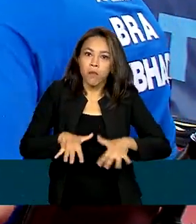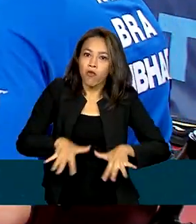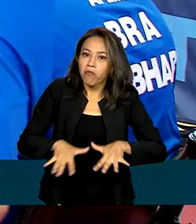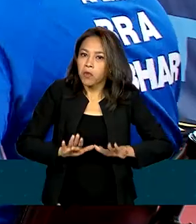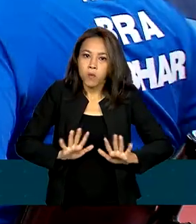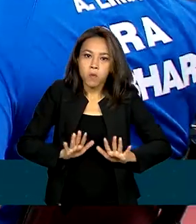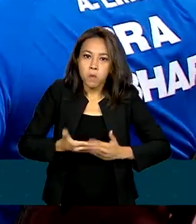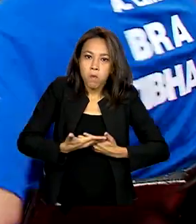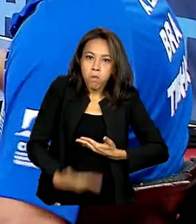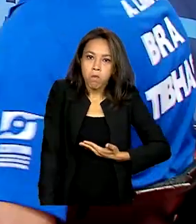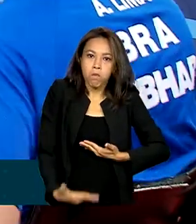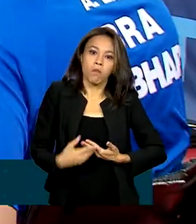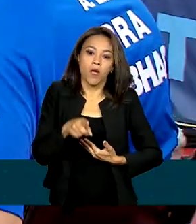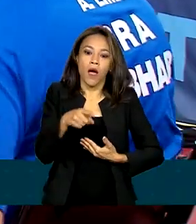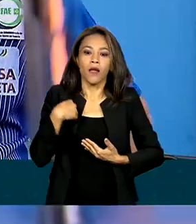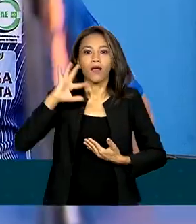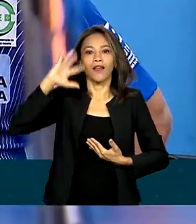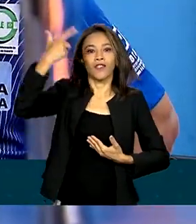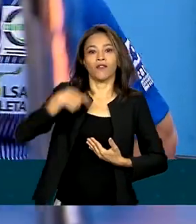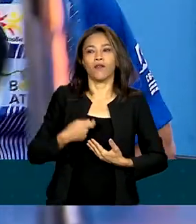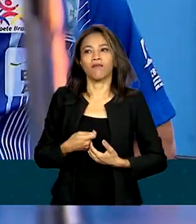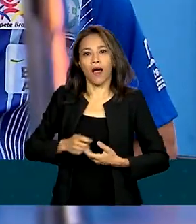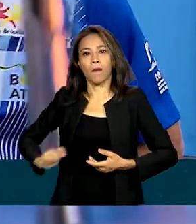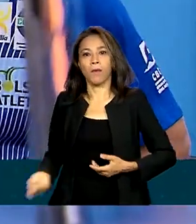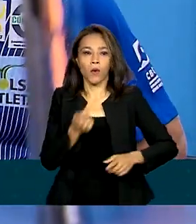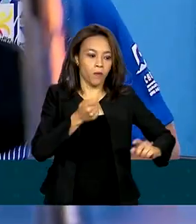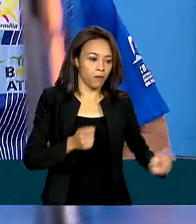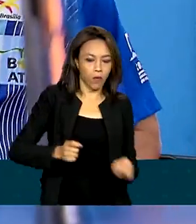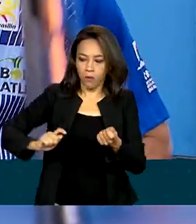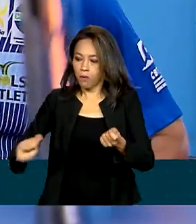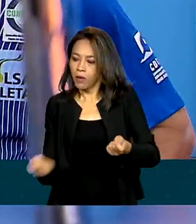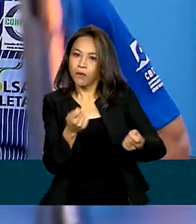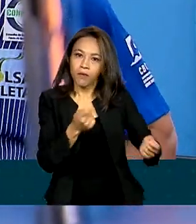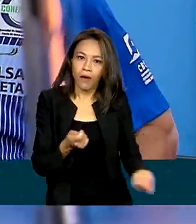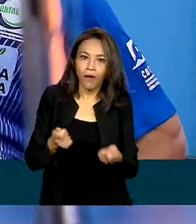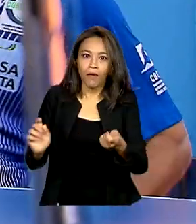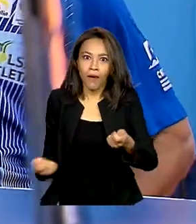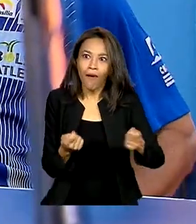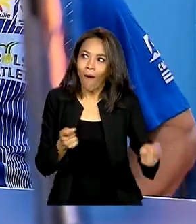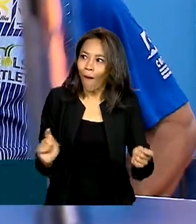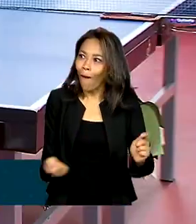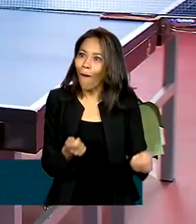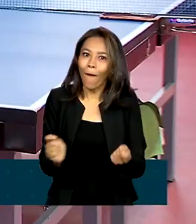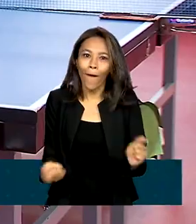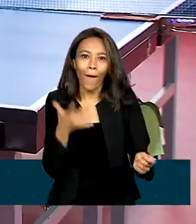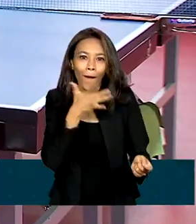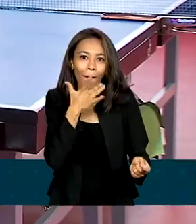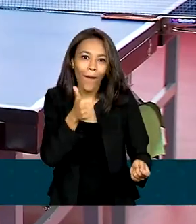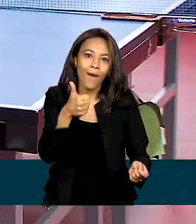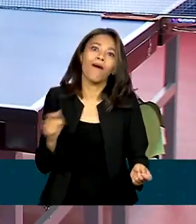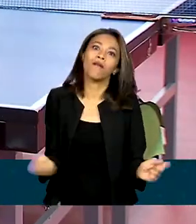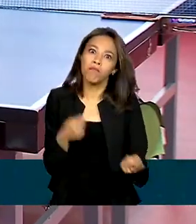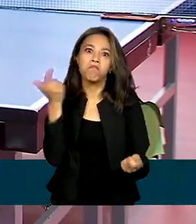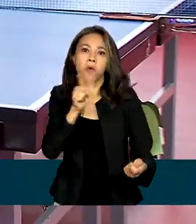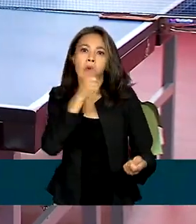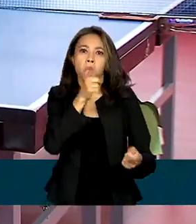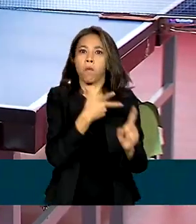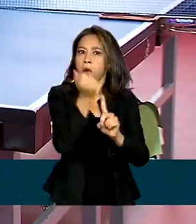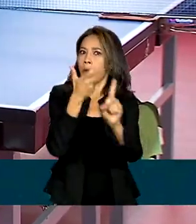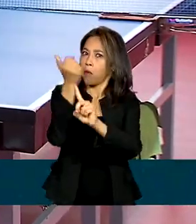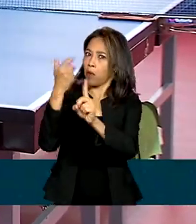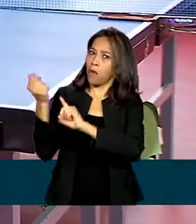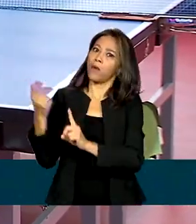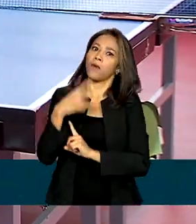reabilitação, começou a praticar tênis de mesa. Logo, percebeu talento para a modalidade. Conquistou medalhas em competições